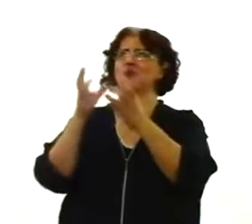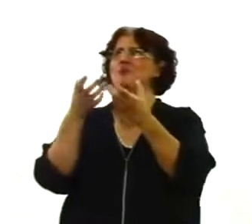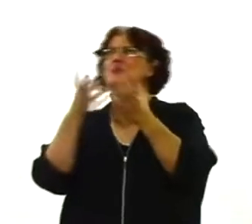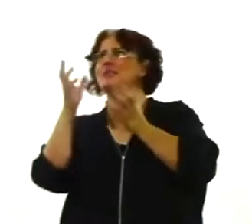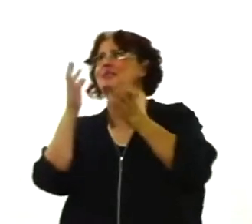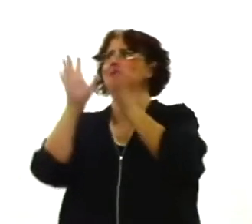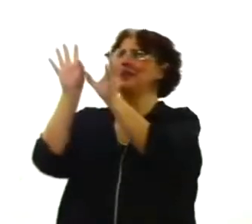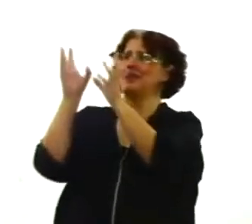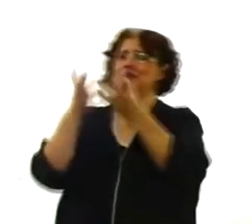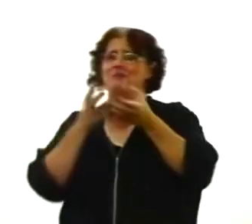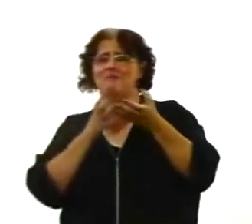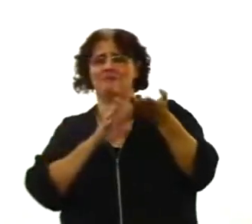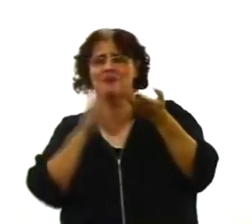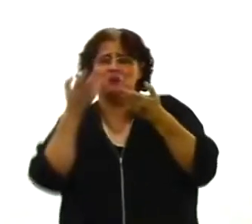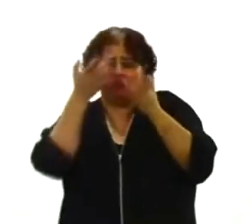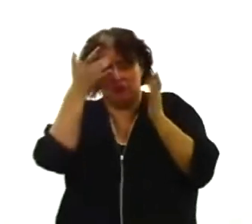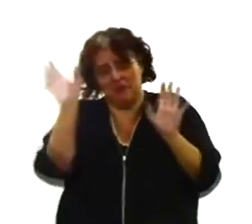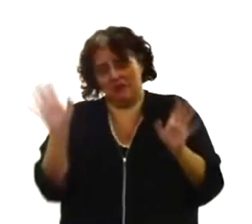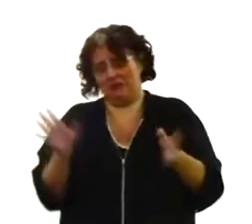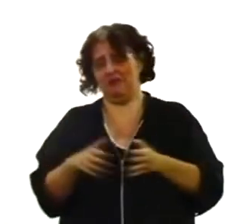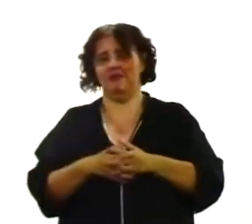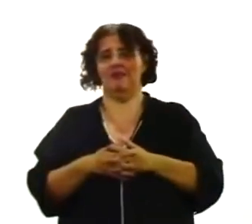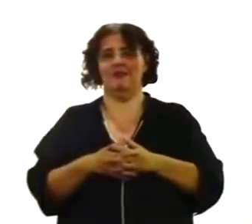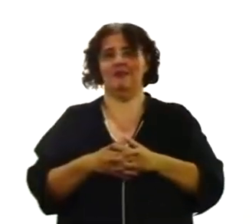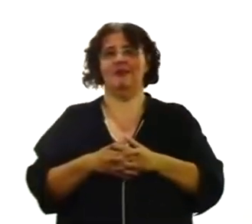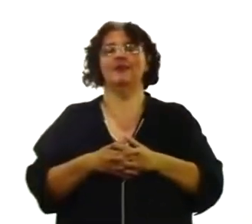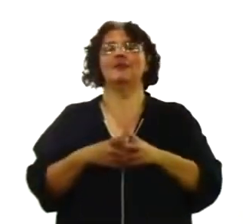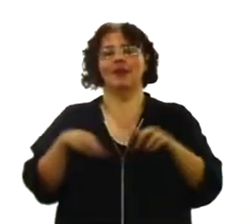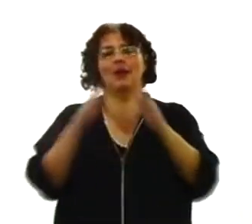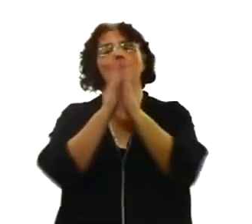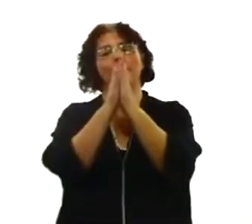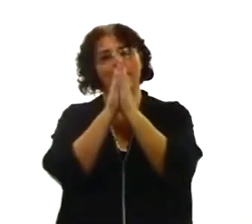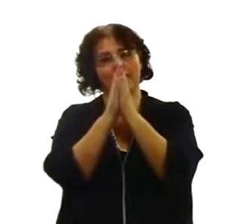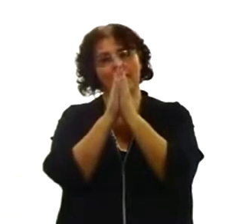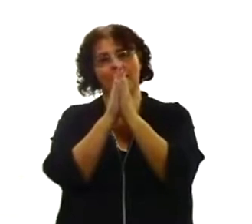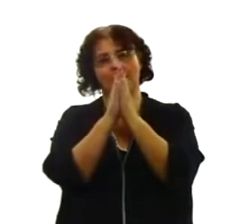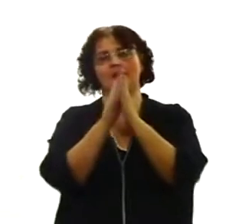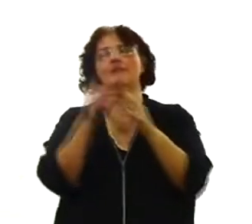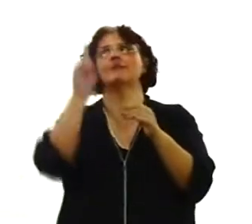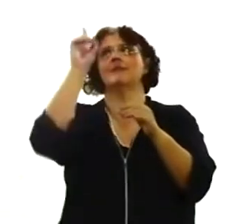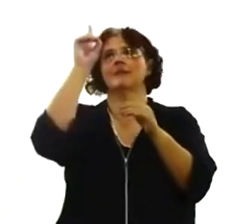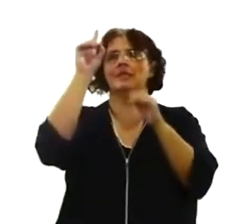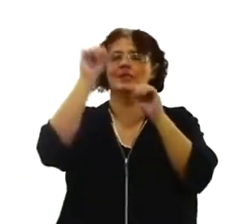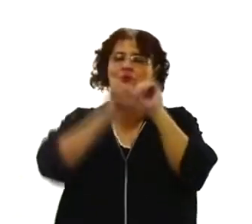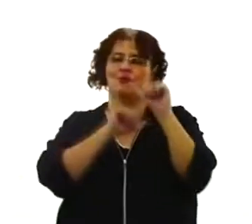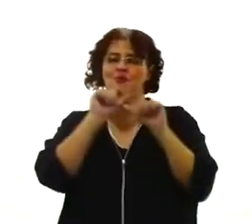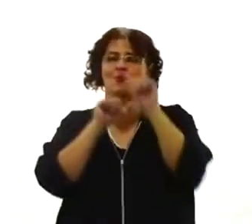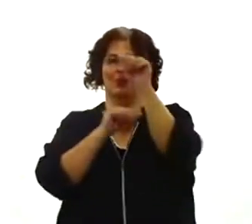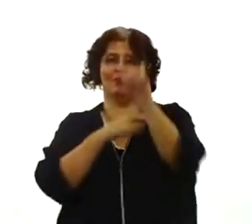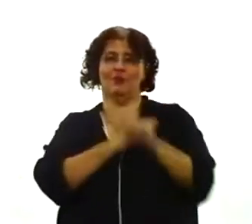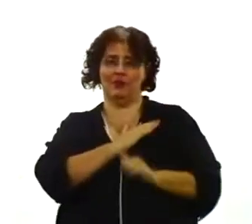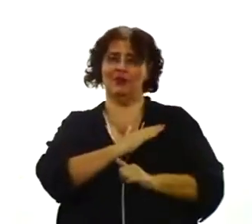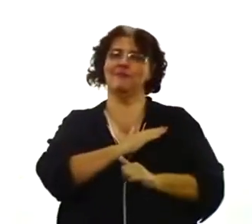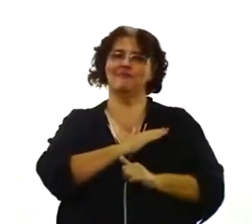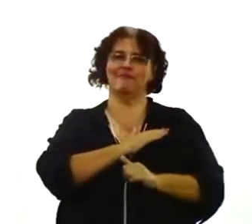estes novos céus, e você só os será, se for uma nova criatura. A única maneira que temos,